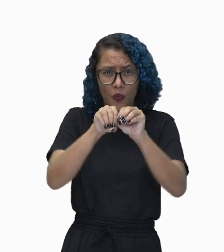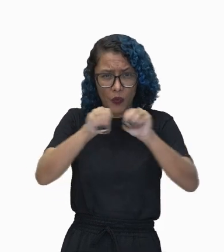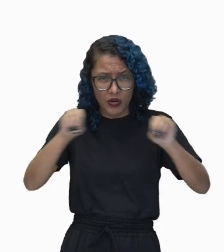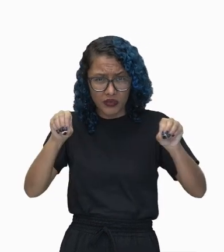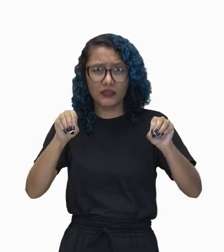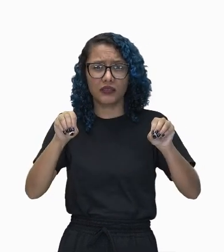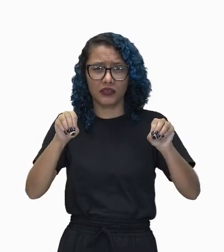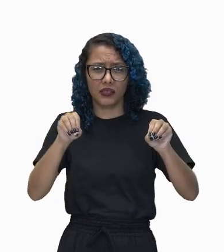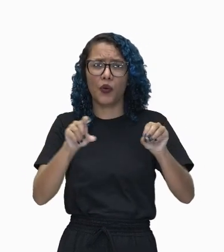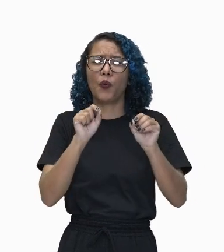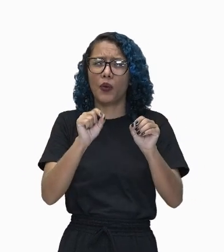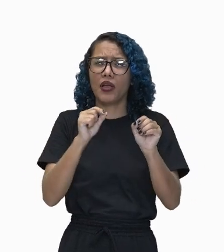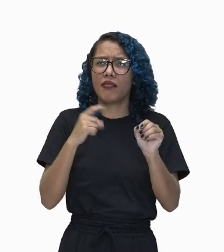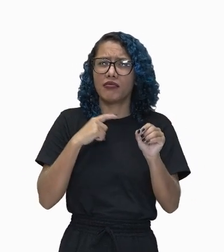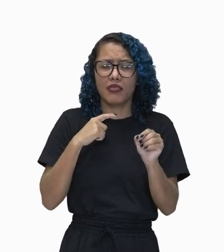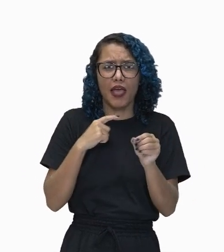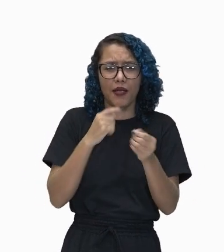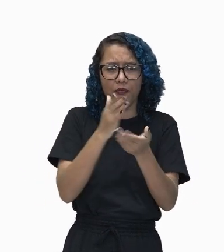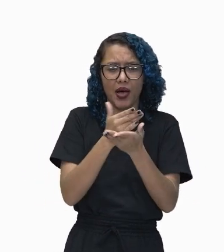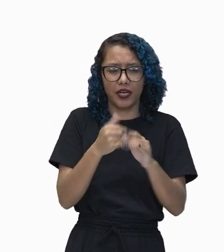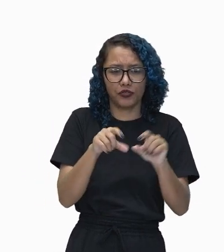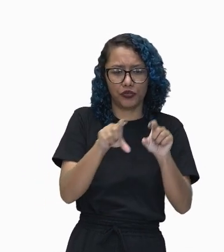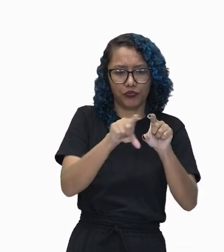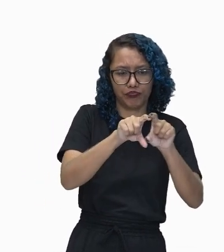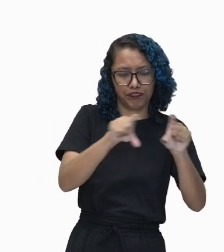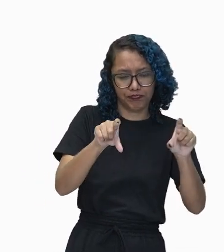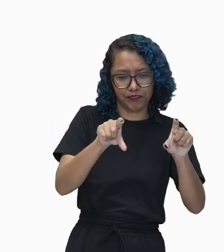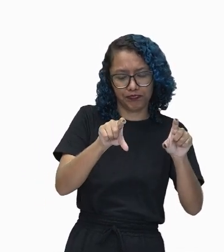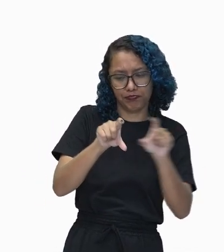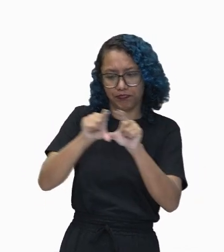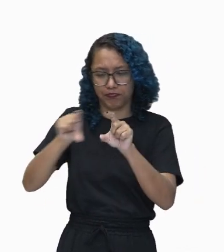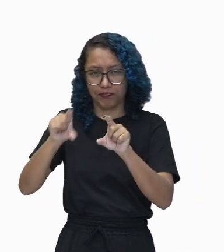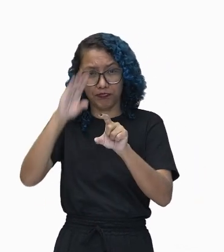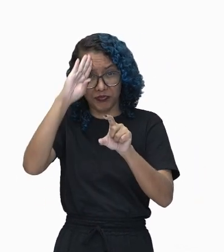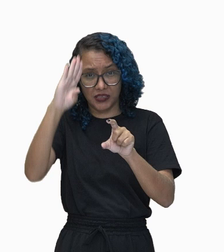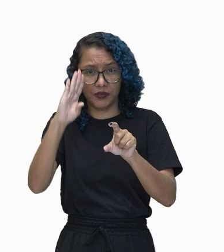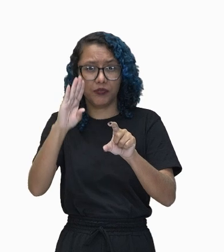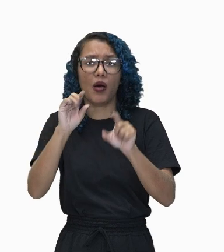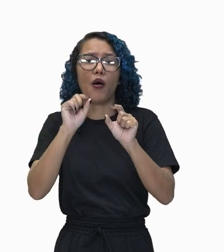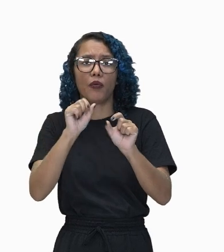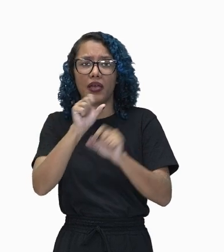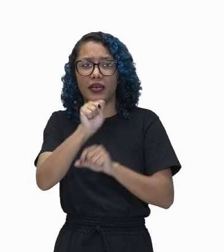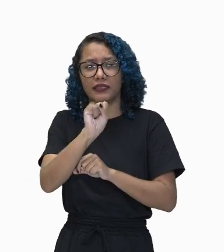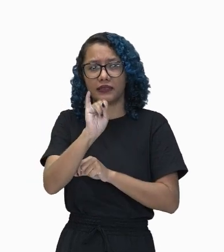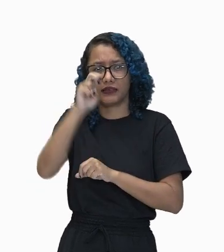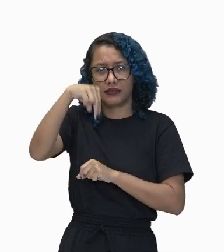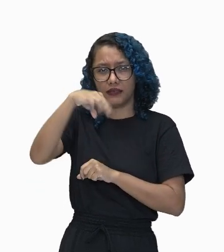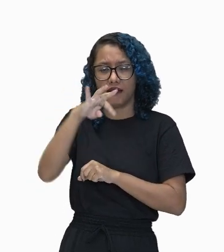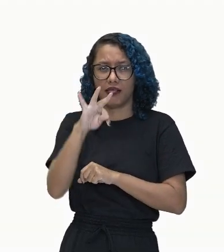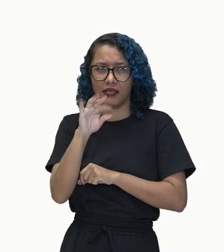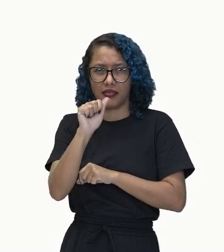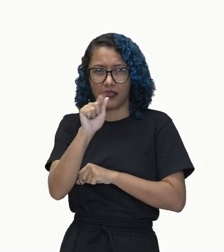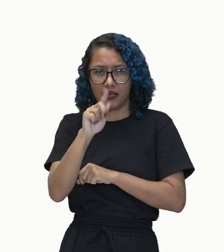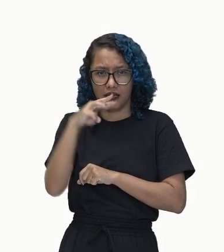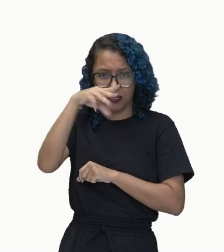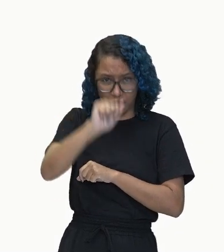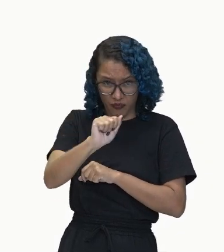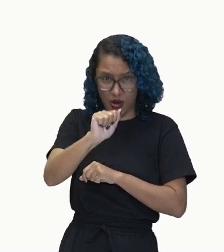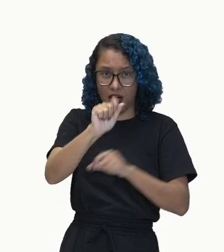sintagma nominal, sintagma verbal. Vamos já falar sobre isso aí. Ok? Muito bem.